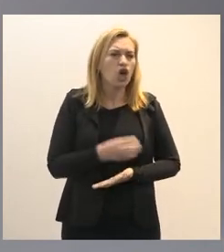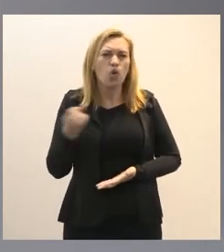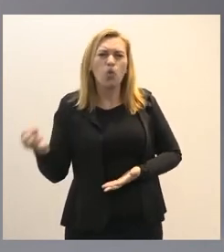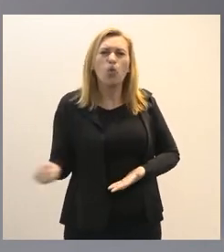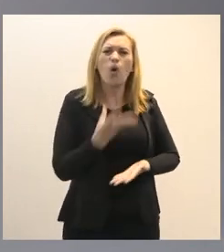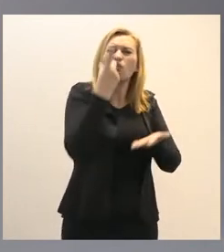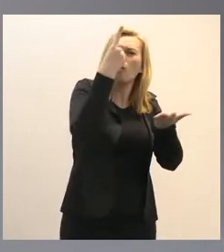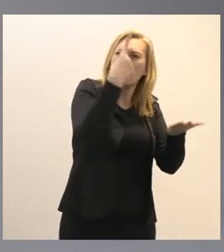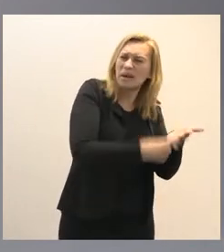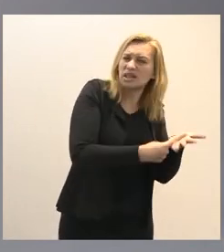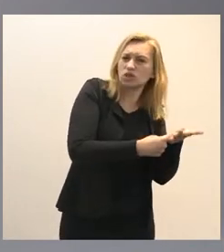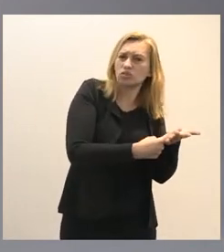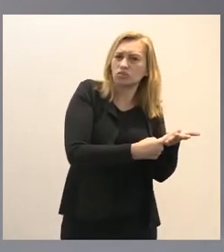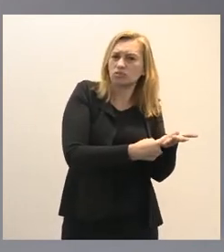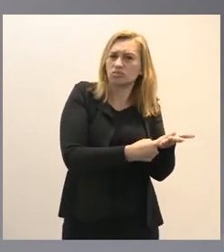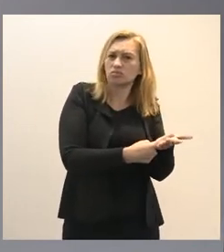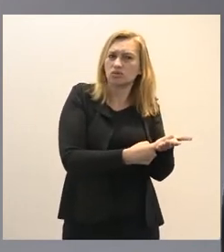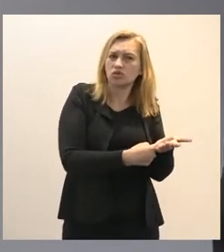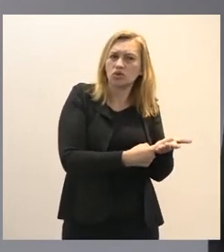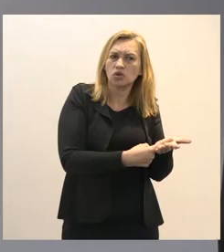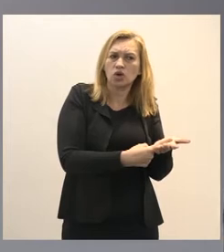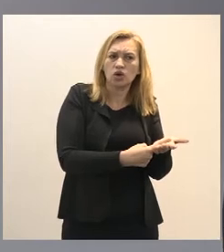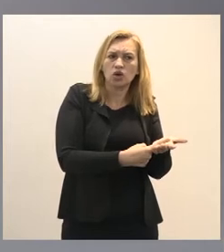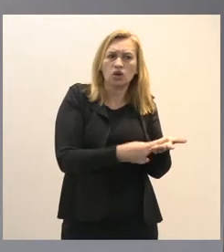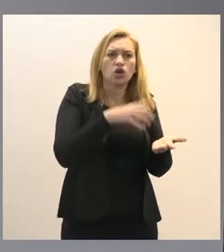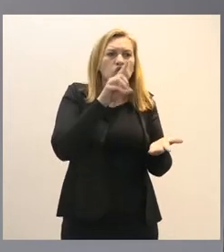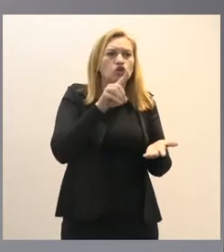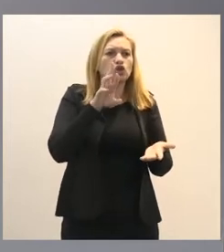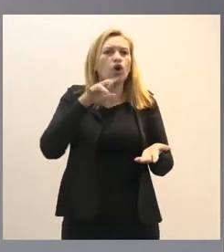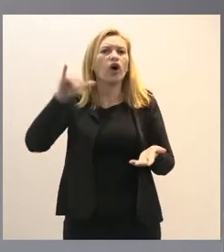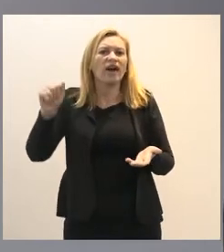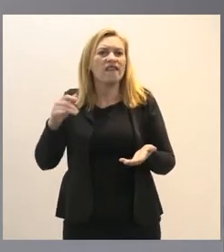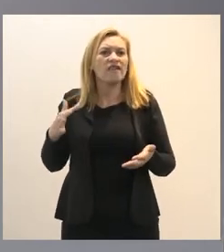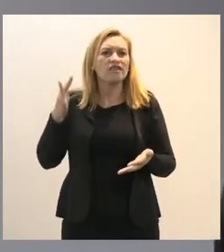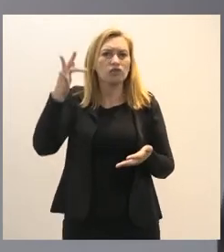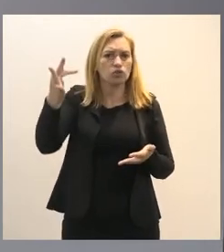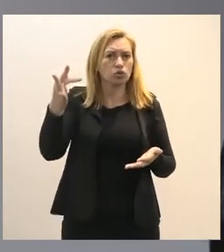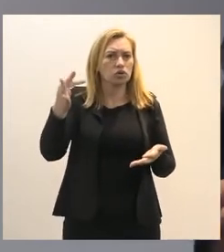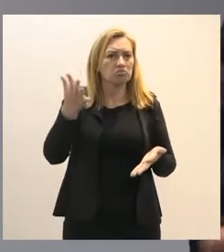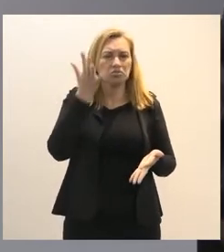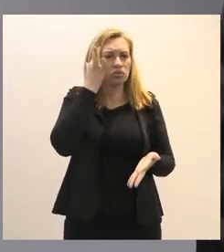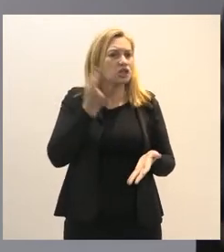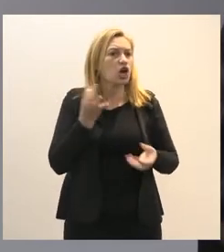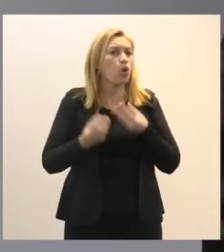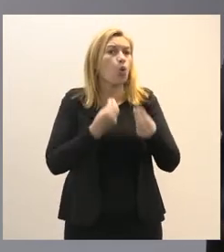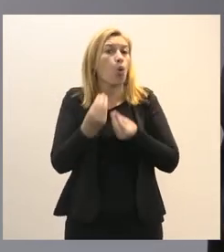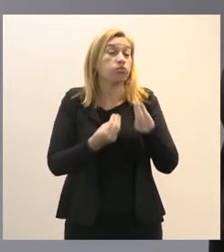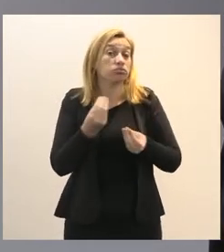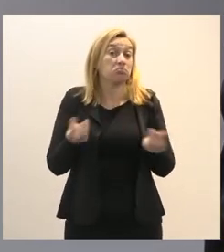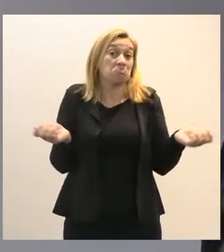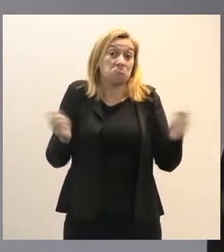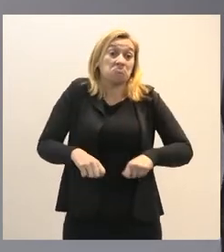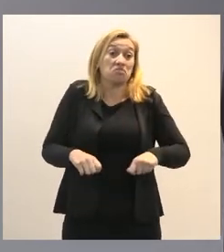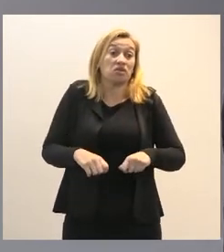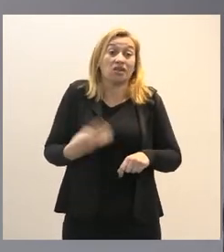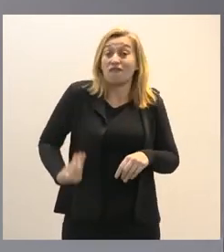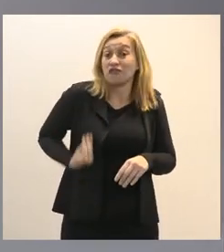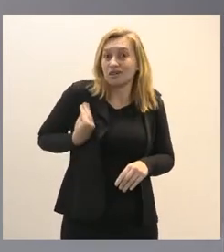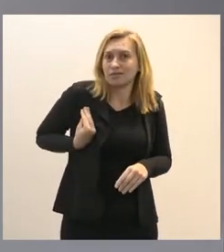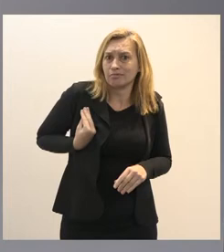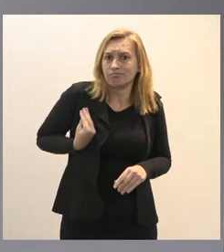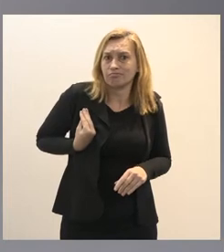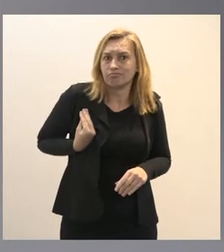pacto seria o doravante e não sei como é que seria possível na vida